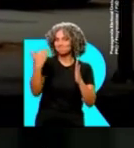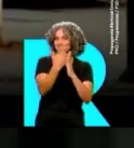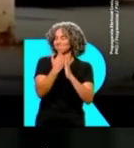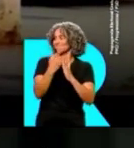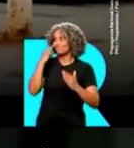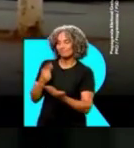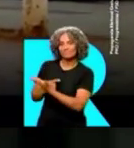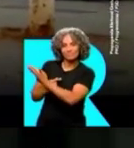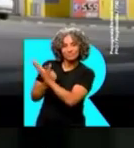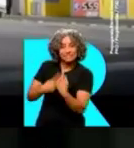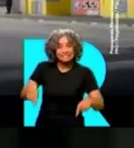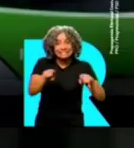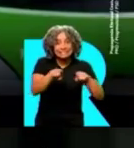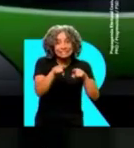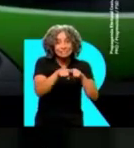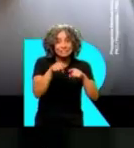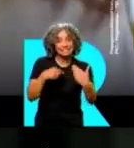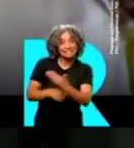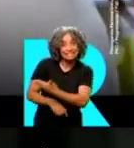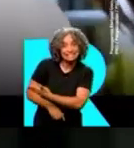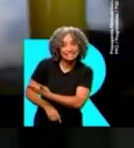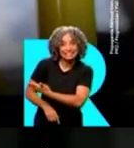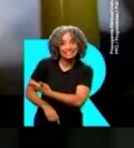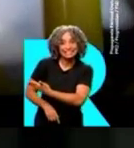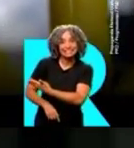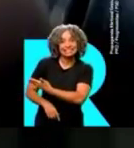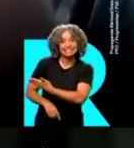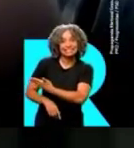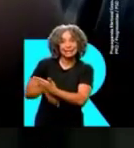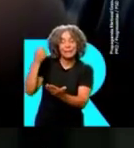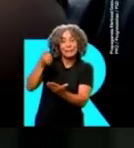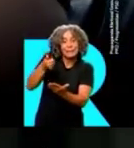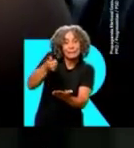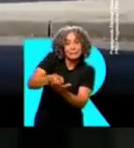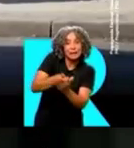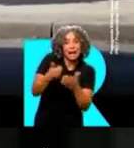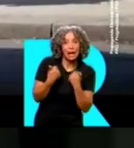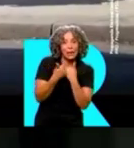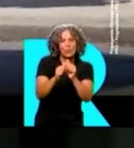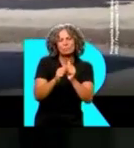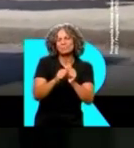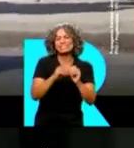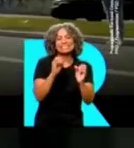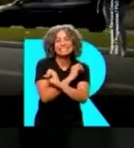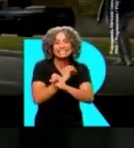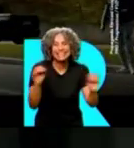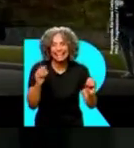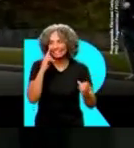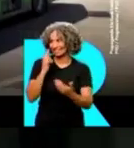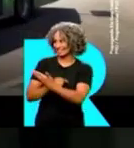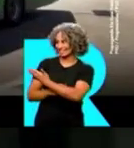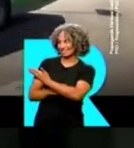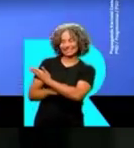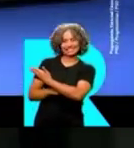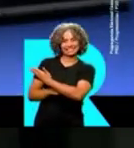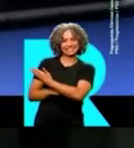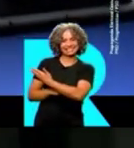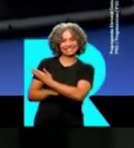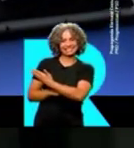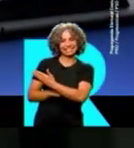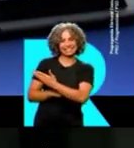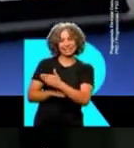bases comunitárias móveis. E vai fazer o Mamãe Tarifa Zero. Passagens de ônibus gratuitas para mamães com filhos nas creches municipais.